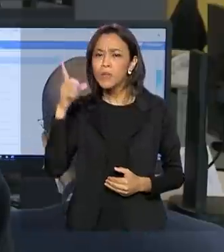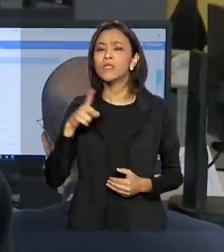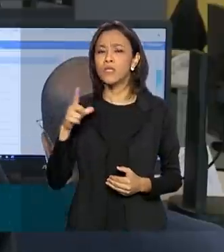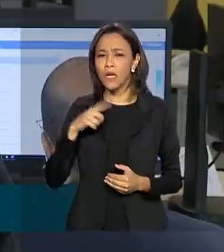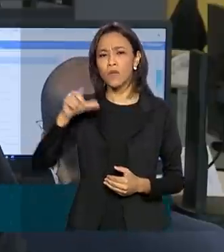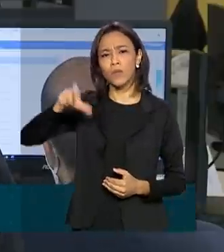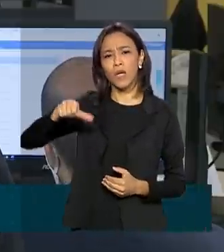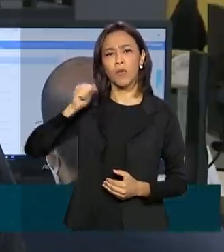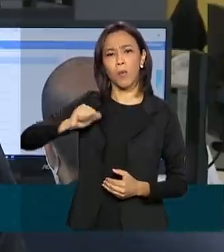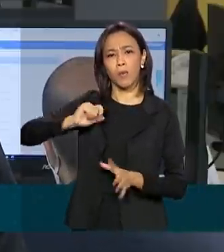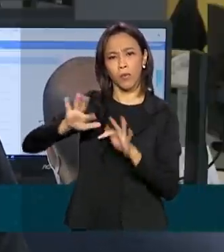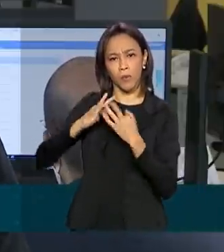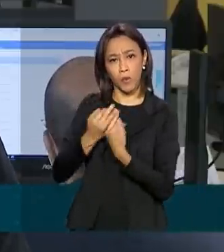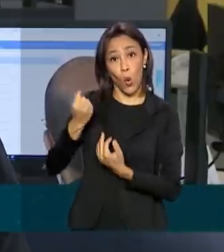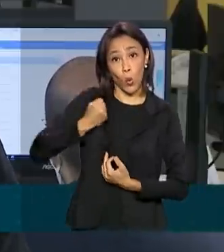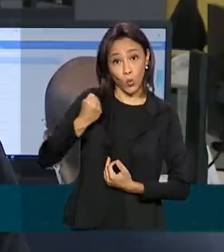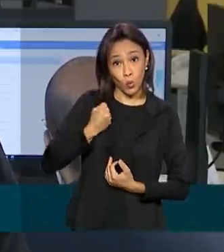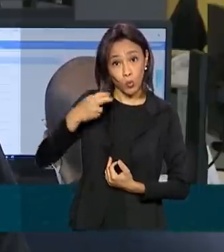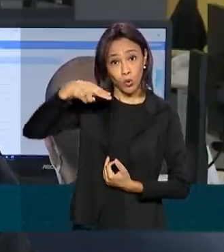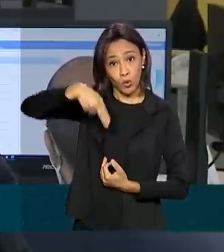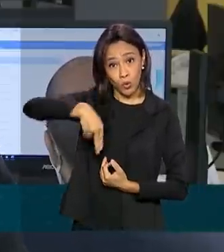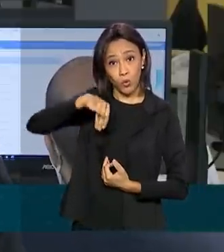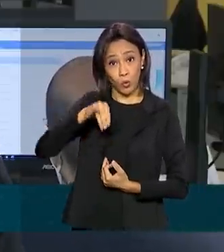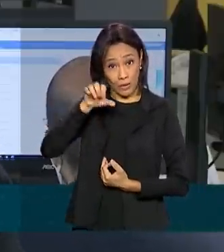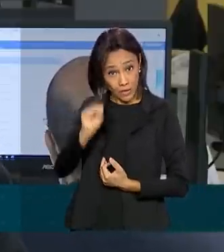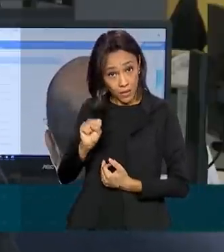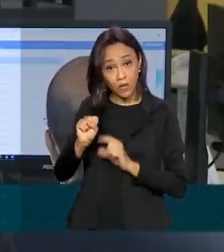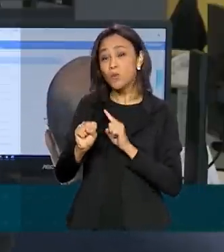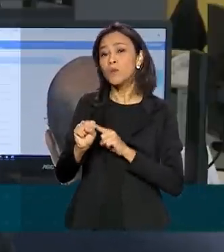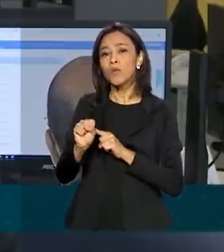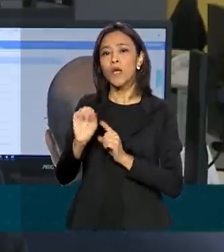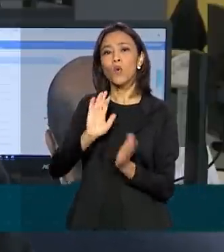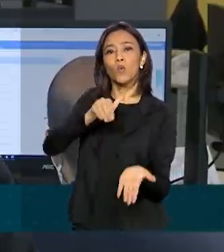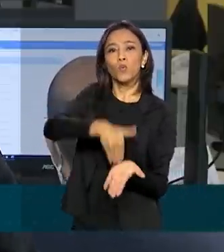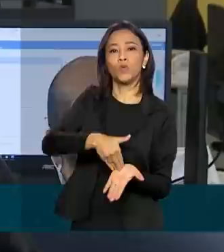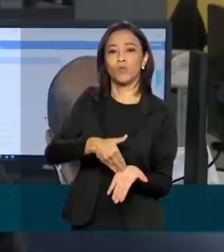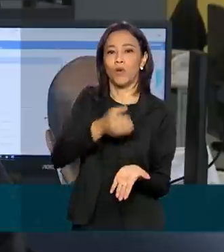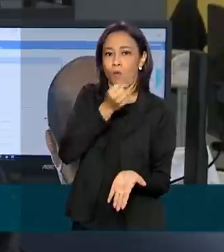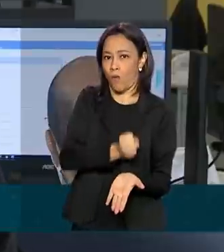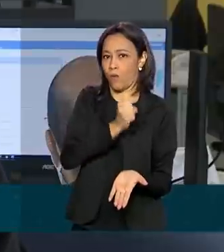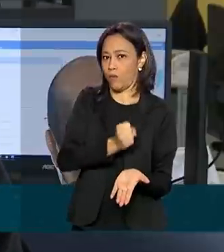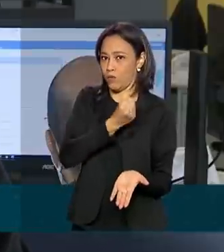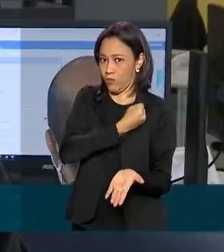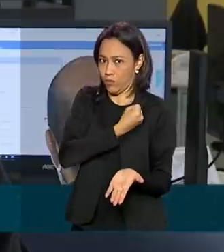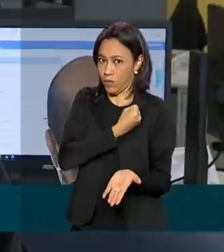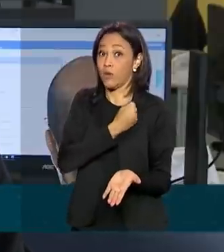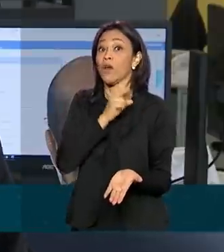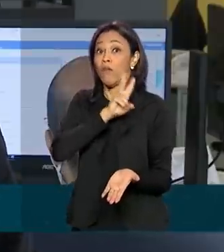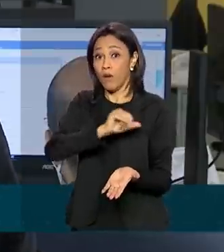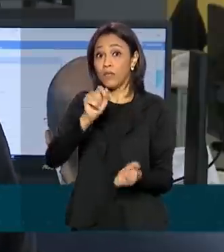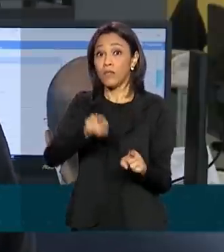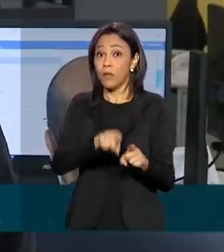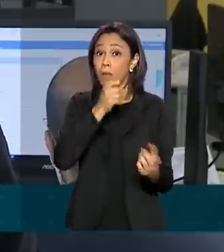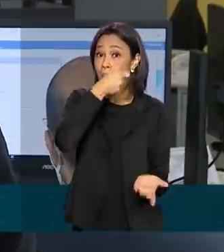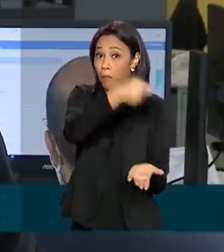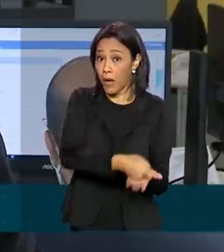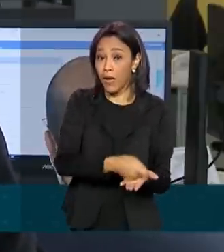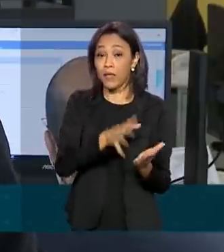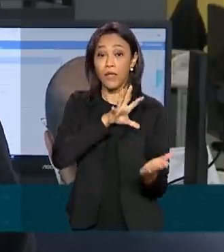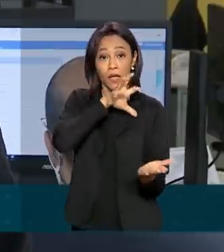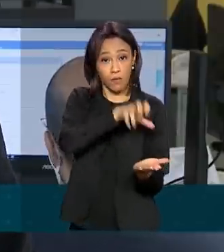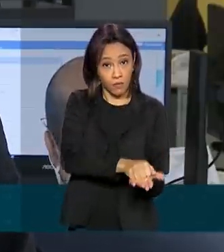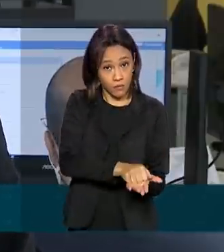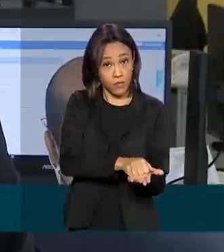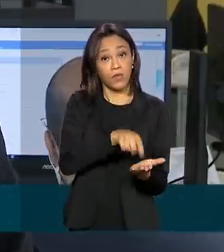Bolsa Família, com o número de identificação social. O NIS, final 8. O auxílio será pago também aos que estão no Cadastro Único